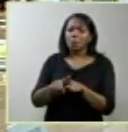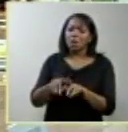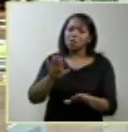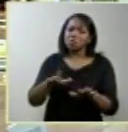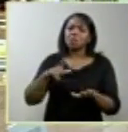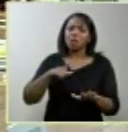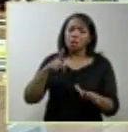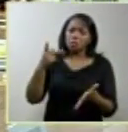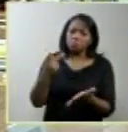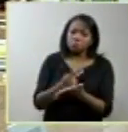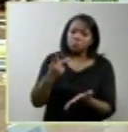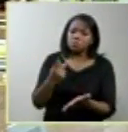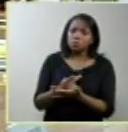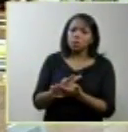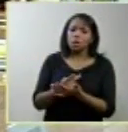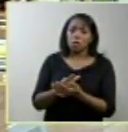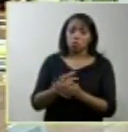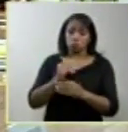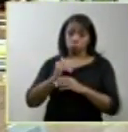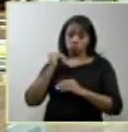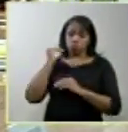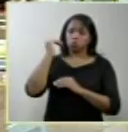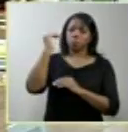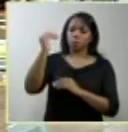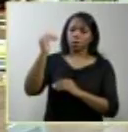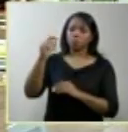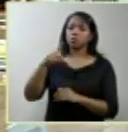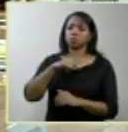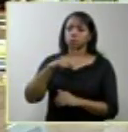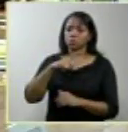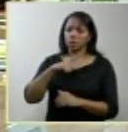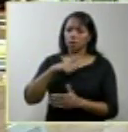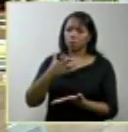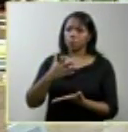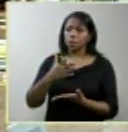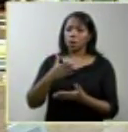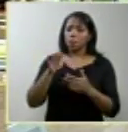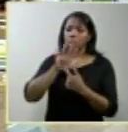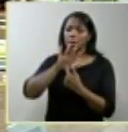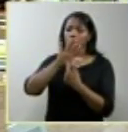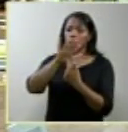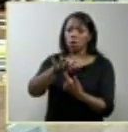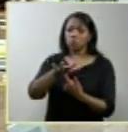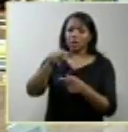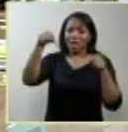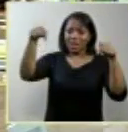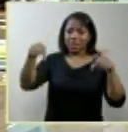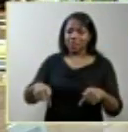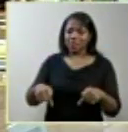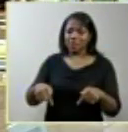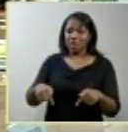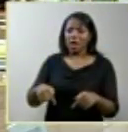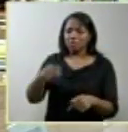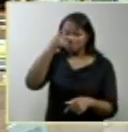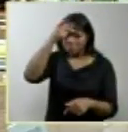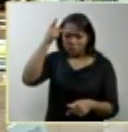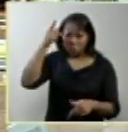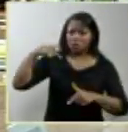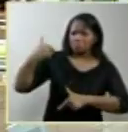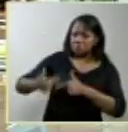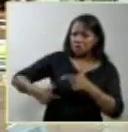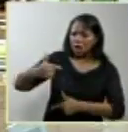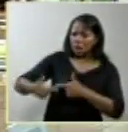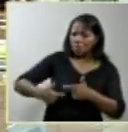o Supremo com a visibilidade que passou a ter demonstra que aqui as pessoas trabalham com grande